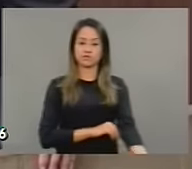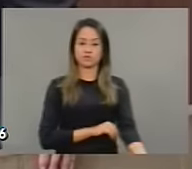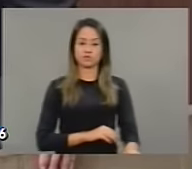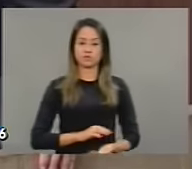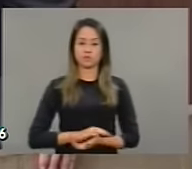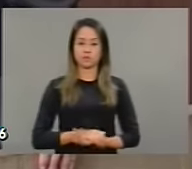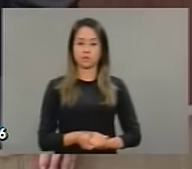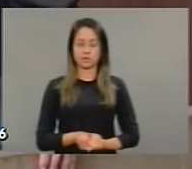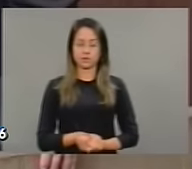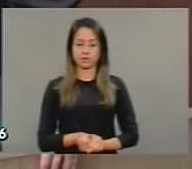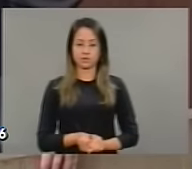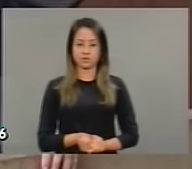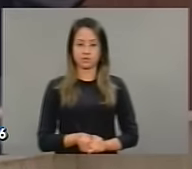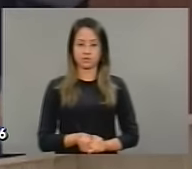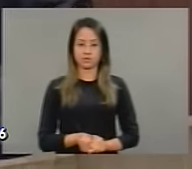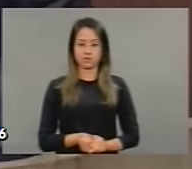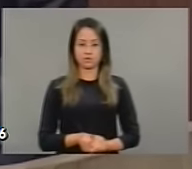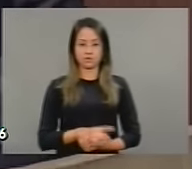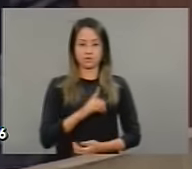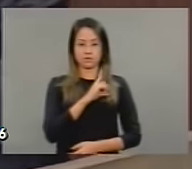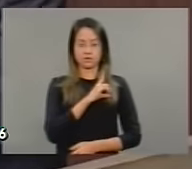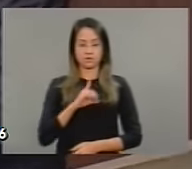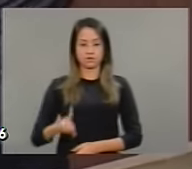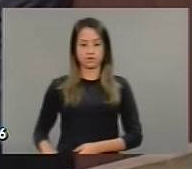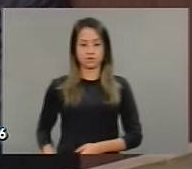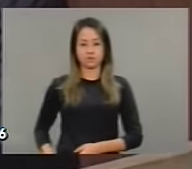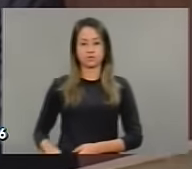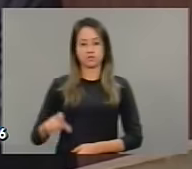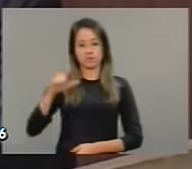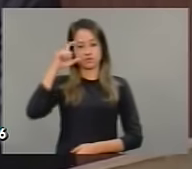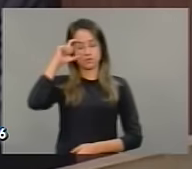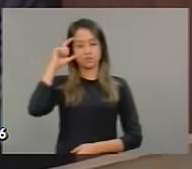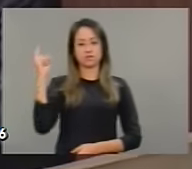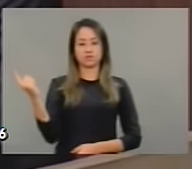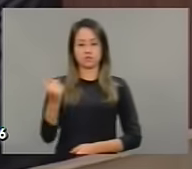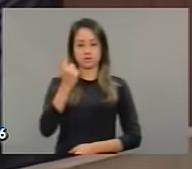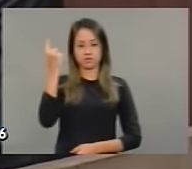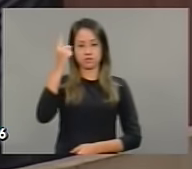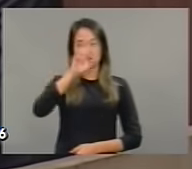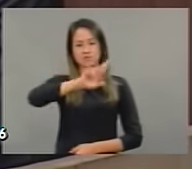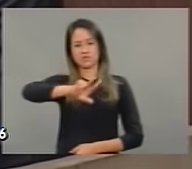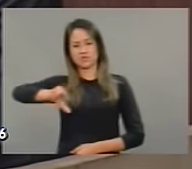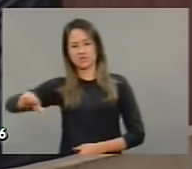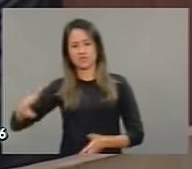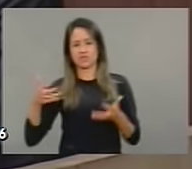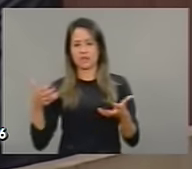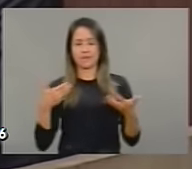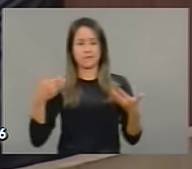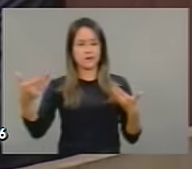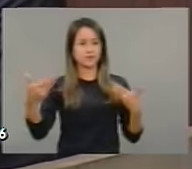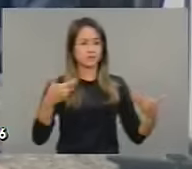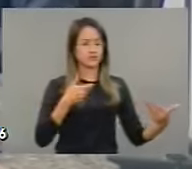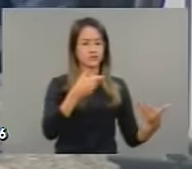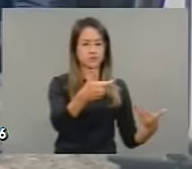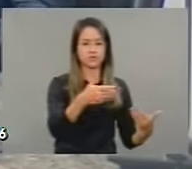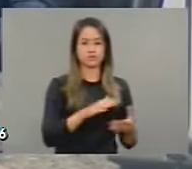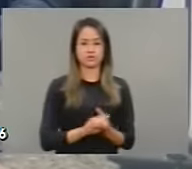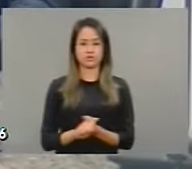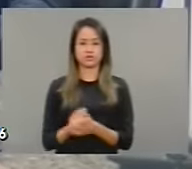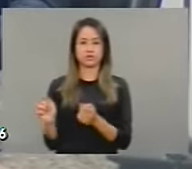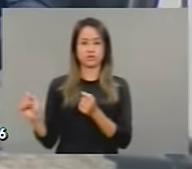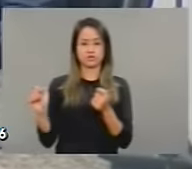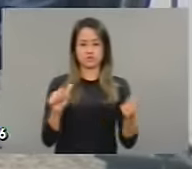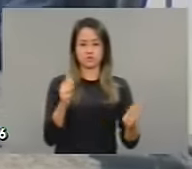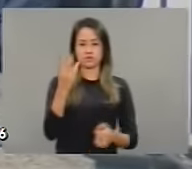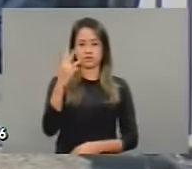Deputado Renato Roseno, esta presidência toma conhecimento aqui de vários oradores querendo apartear Vossa Excelência, então eu concedo aqui mais